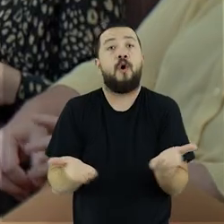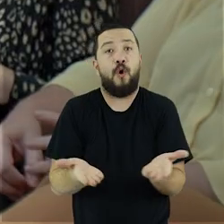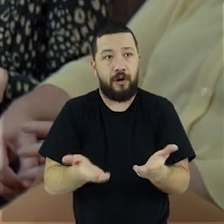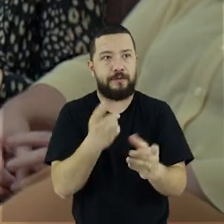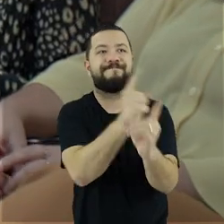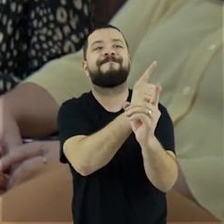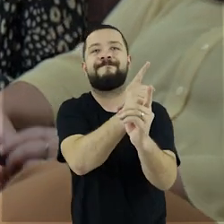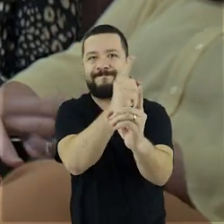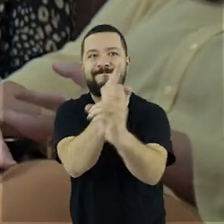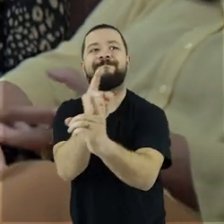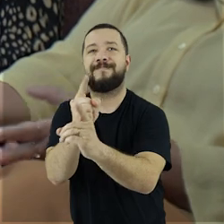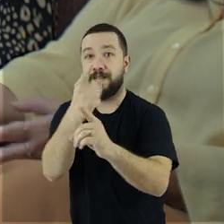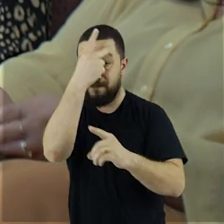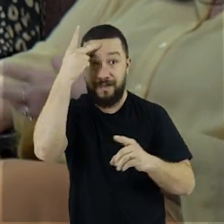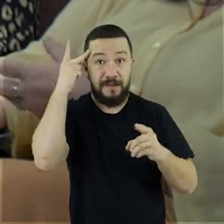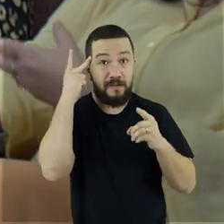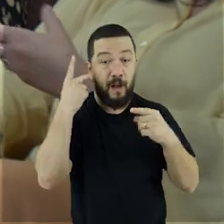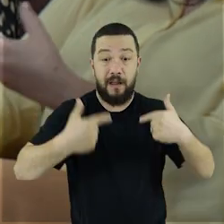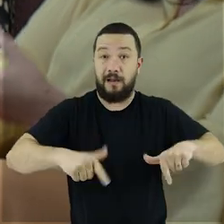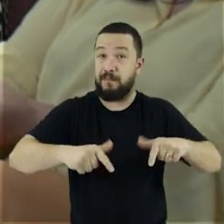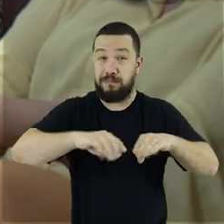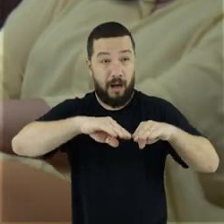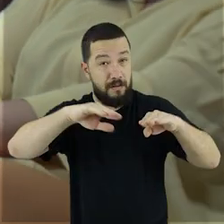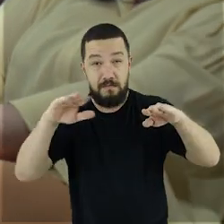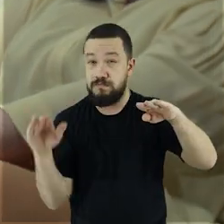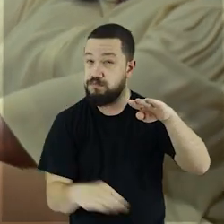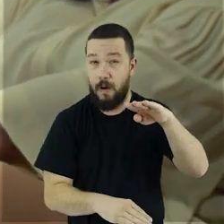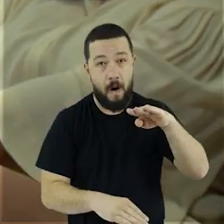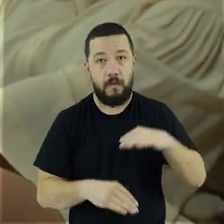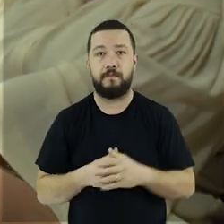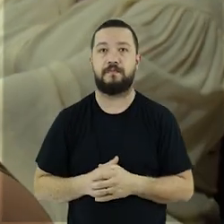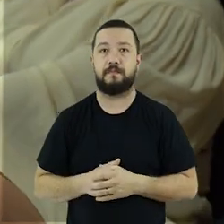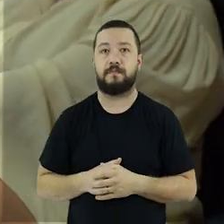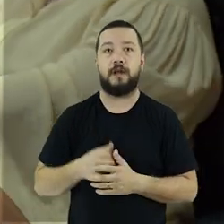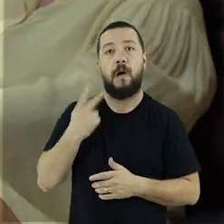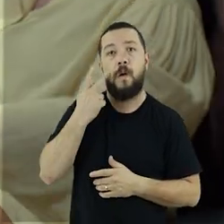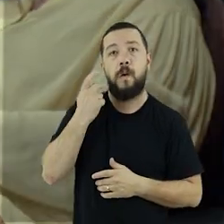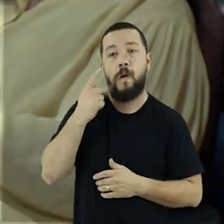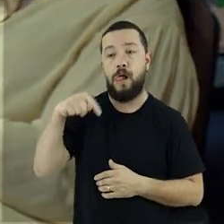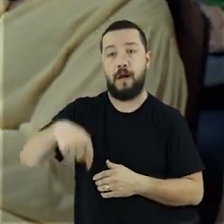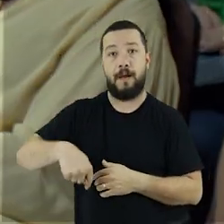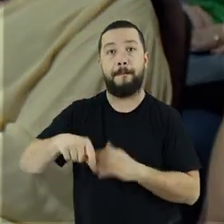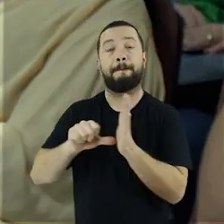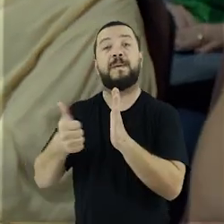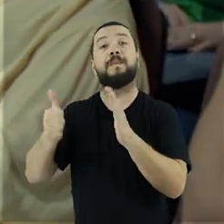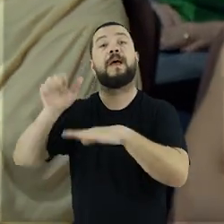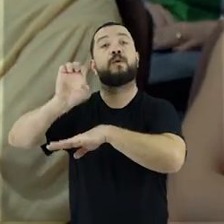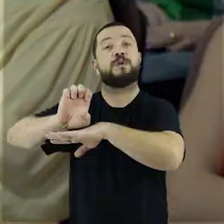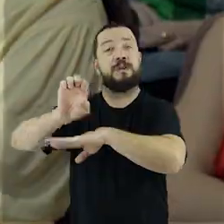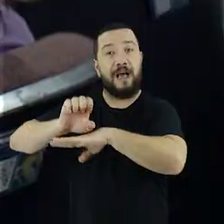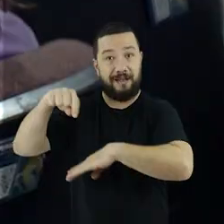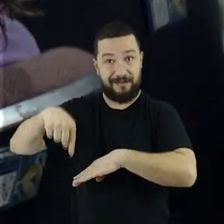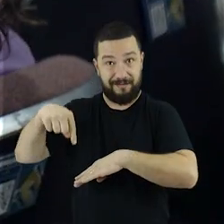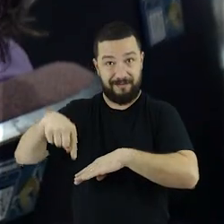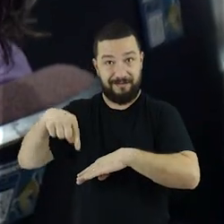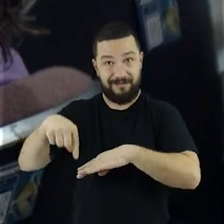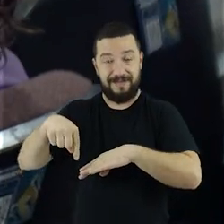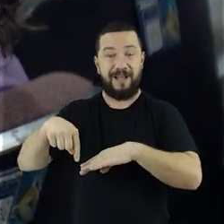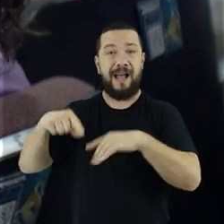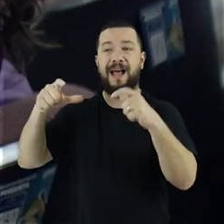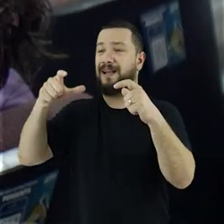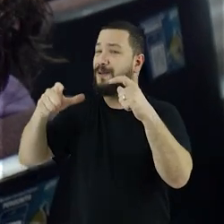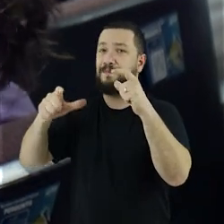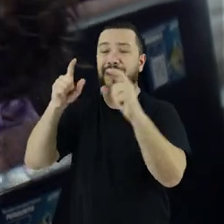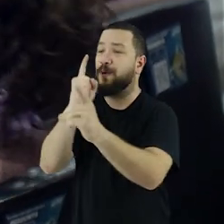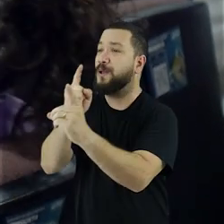resgatadas em condições subhumanas de trabalho. O Ceará está entre os primeiros estados da região no ranking nacional de pessoas